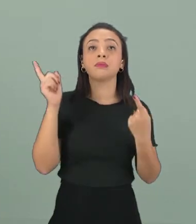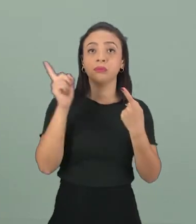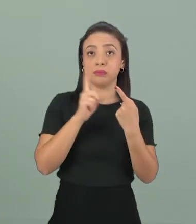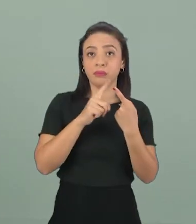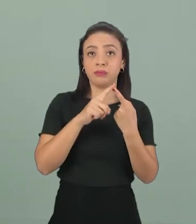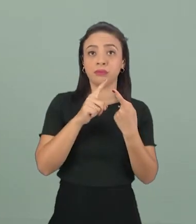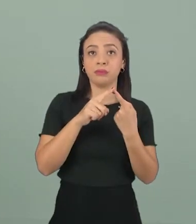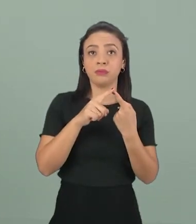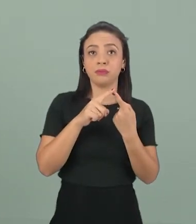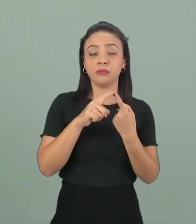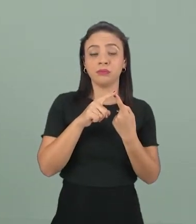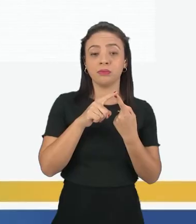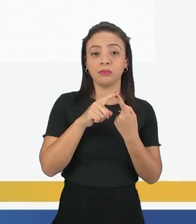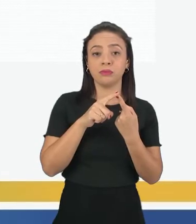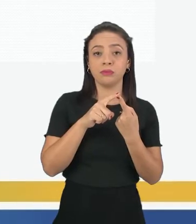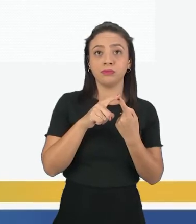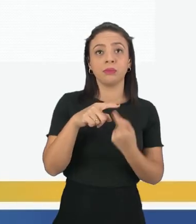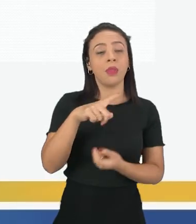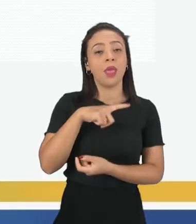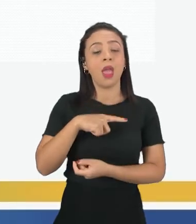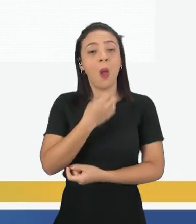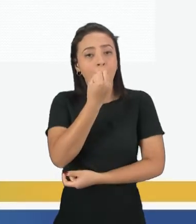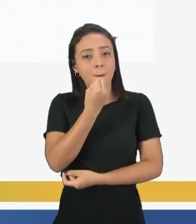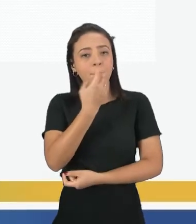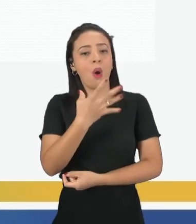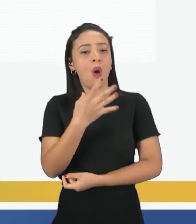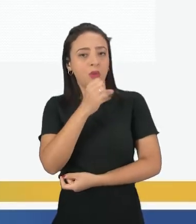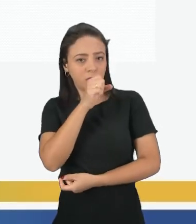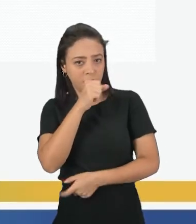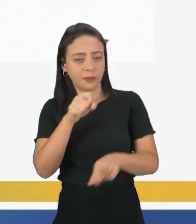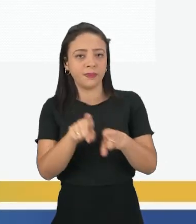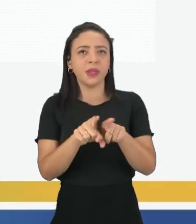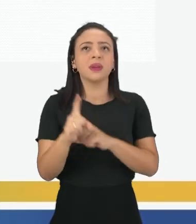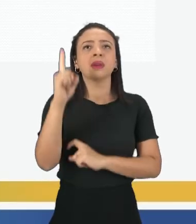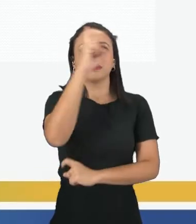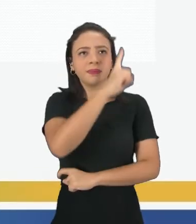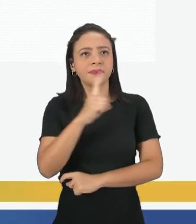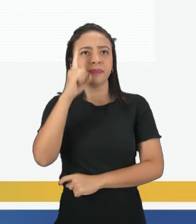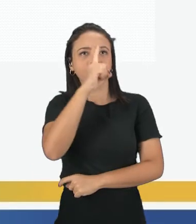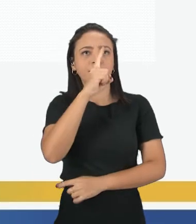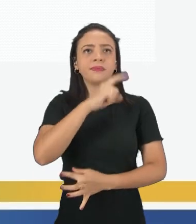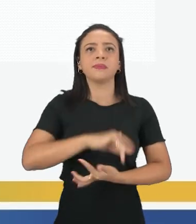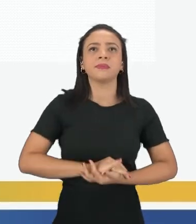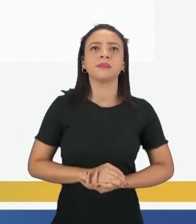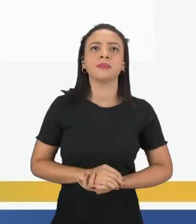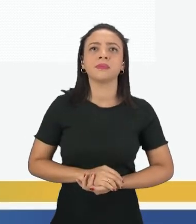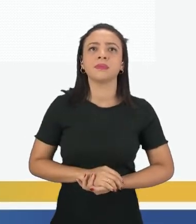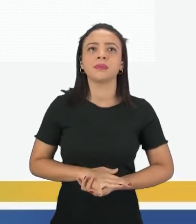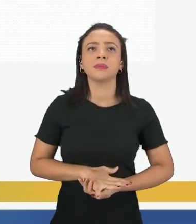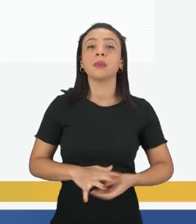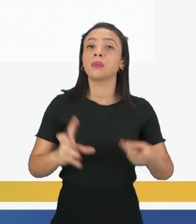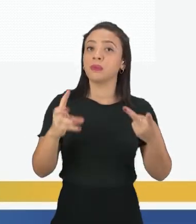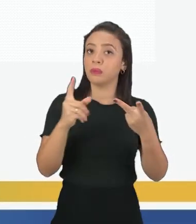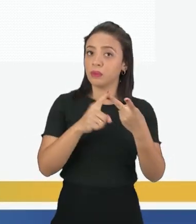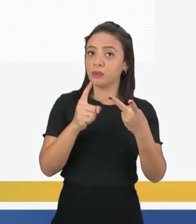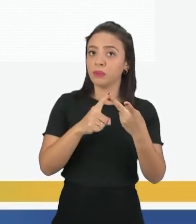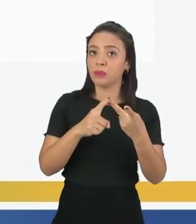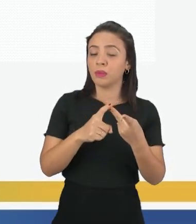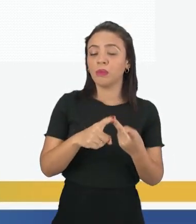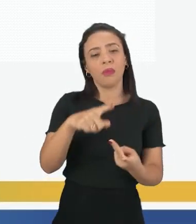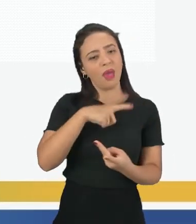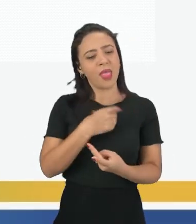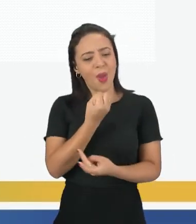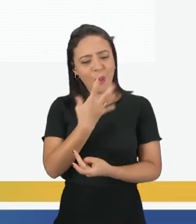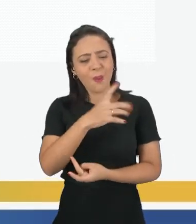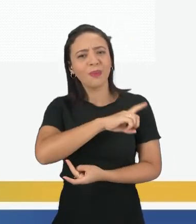Have a nice weekend. Tenha um bom fim de semana. Ou have a nice day. Tenha um